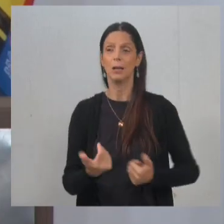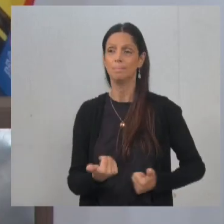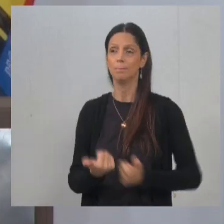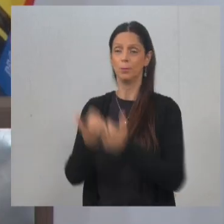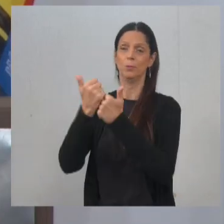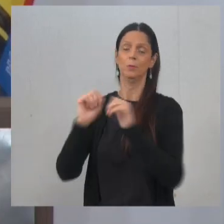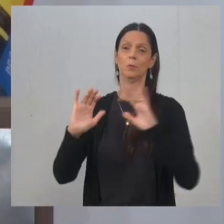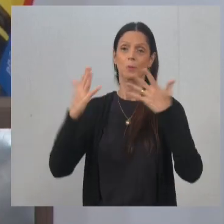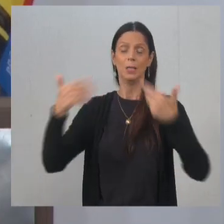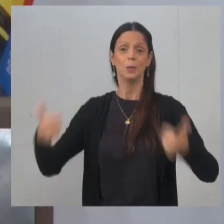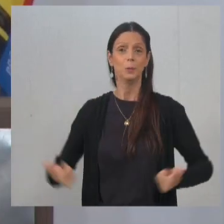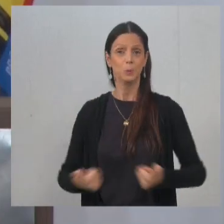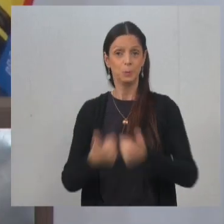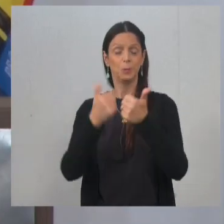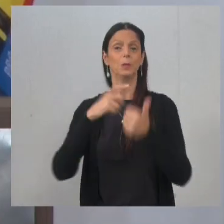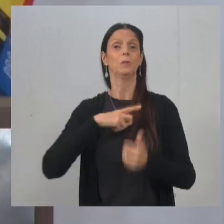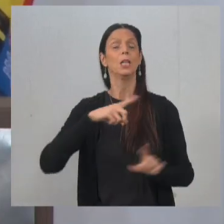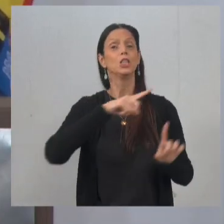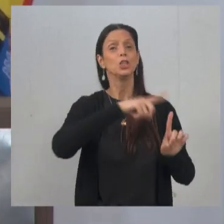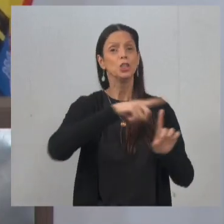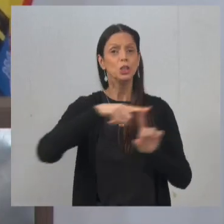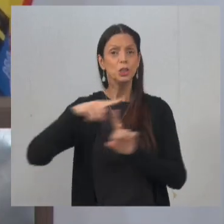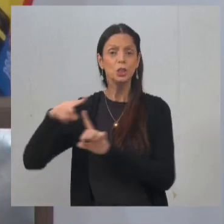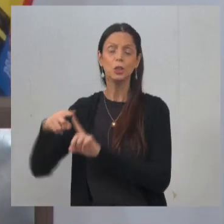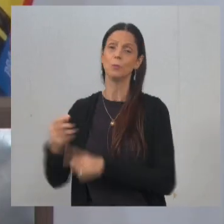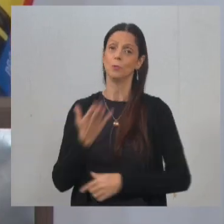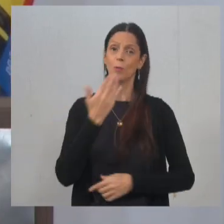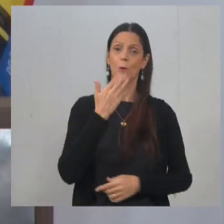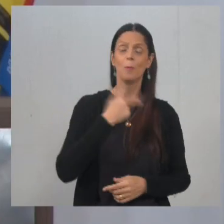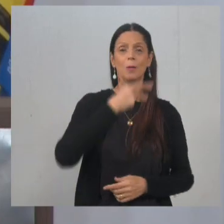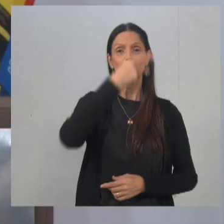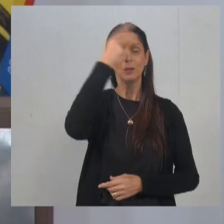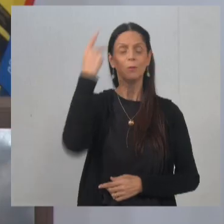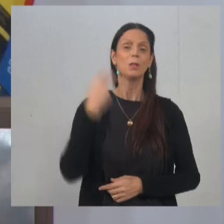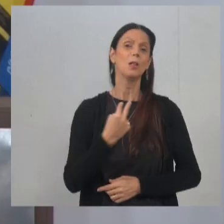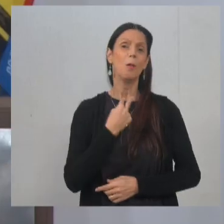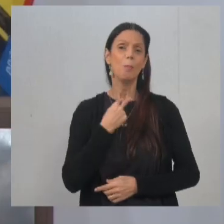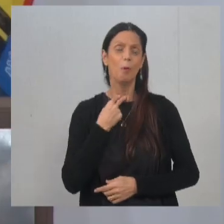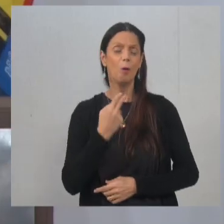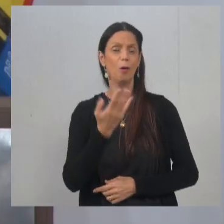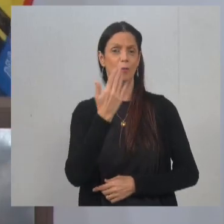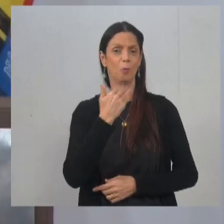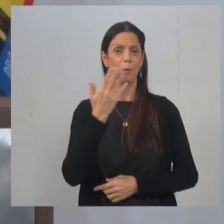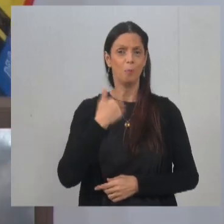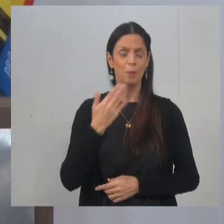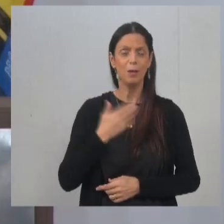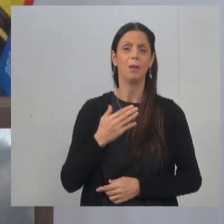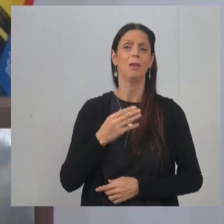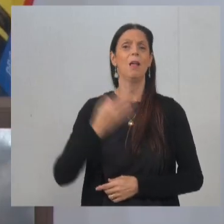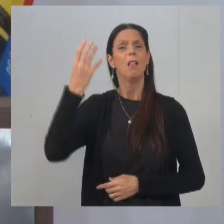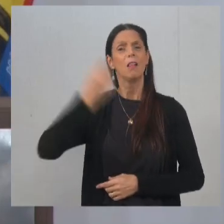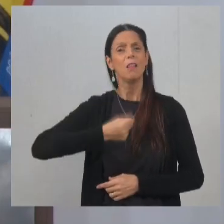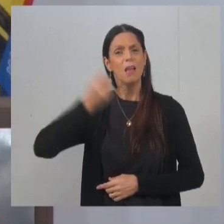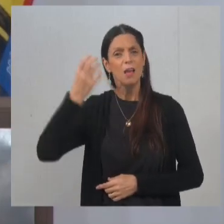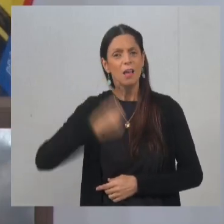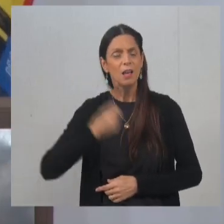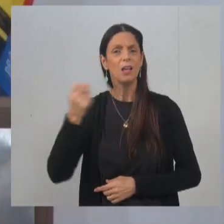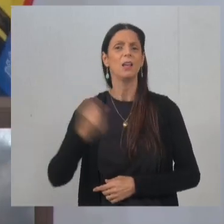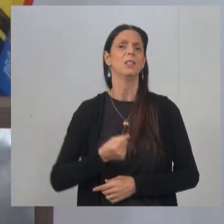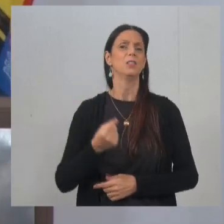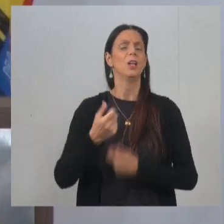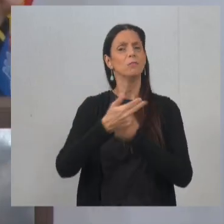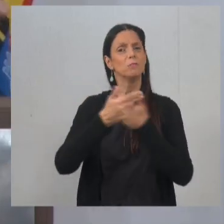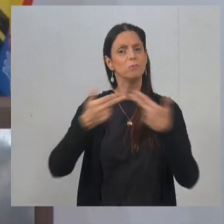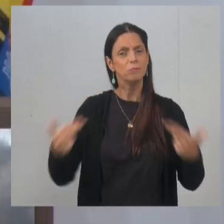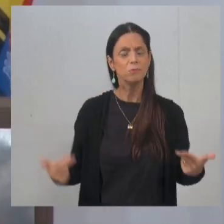delas é a opção de comida para diabéticos, a versus a lactose, vegetarianos. E a gente vai estar, durante a festa, também mostrando essas